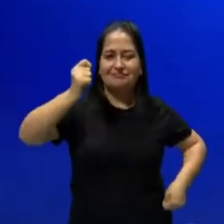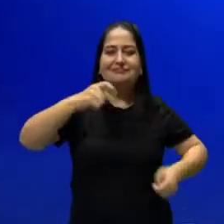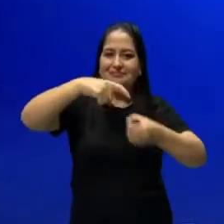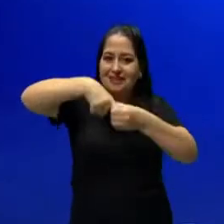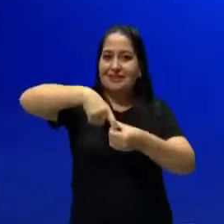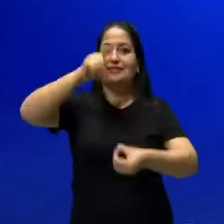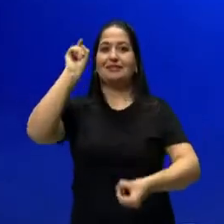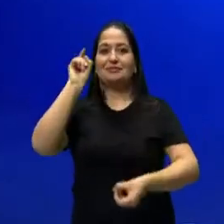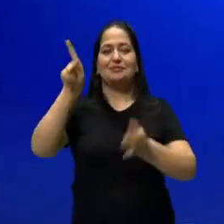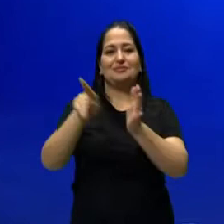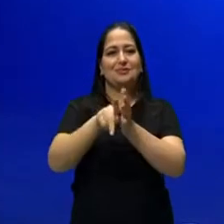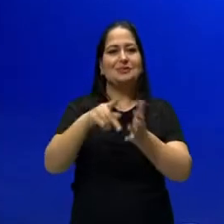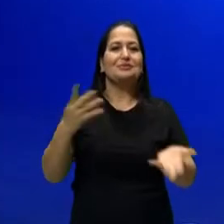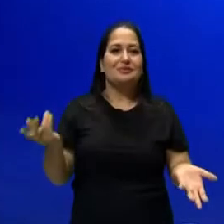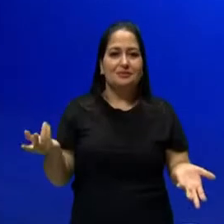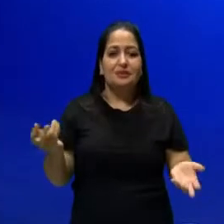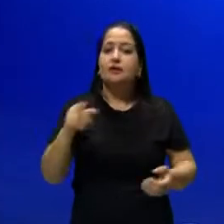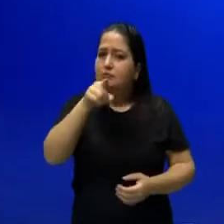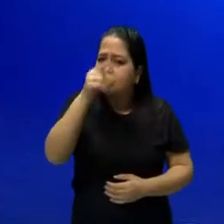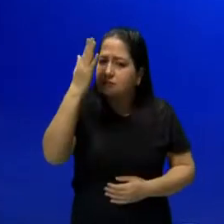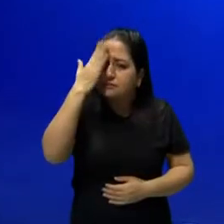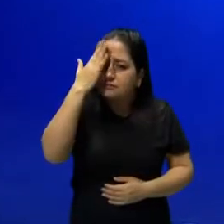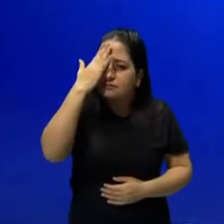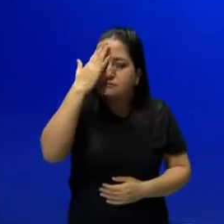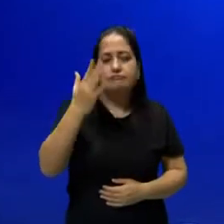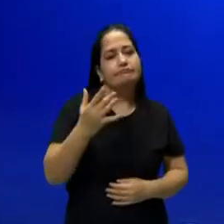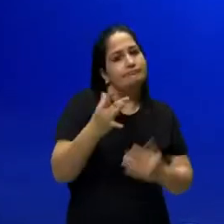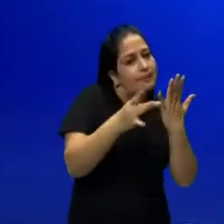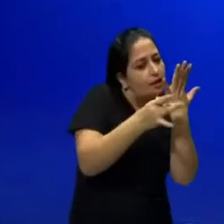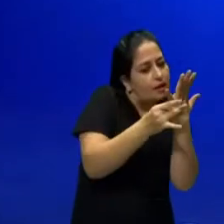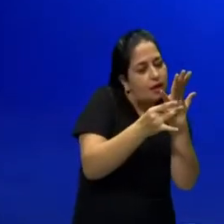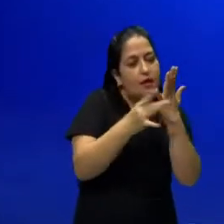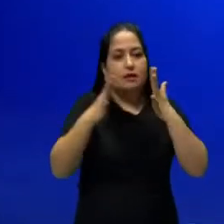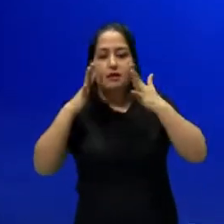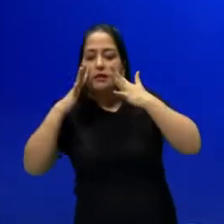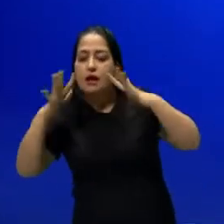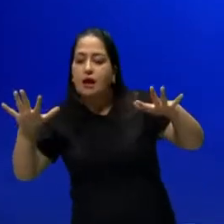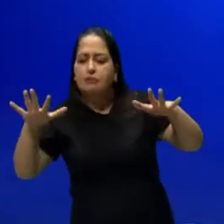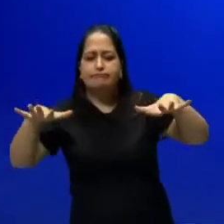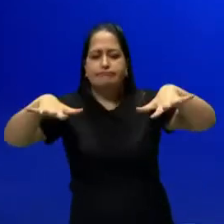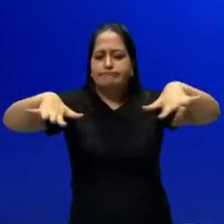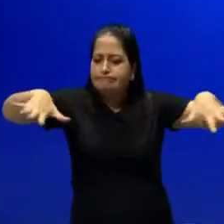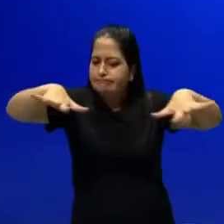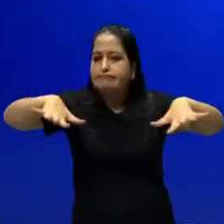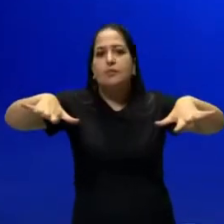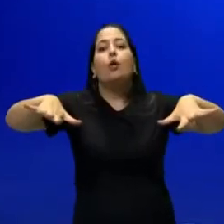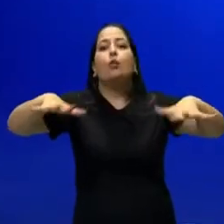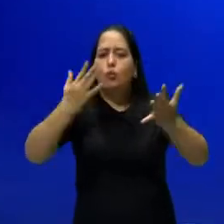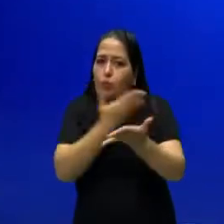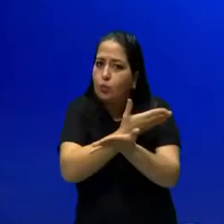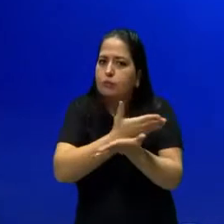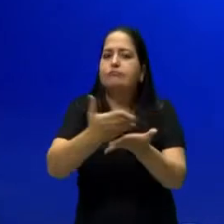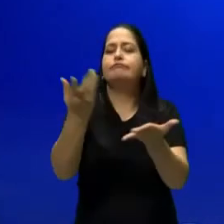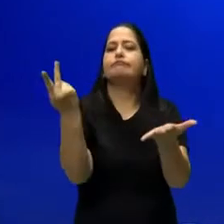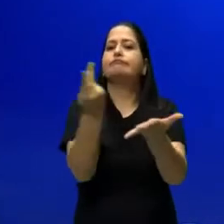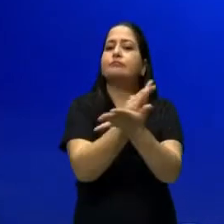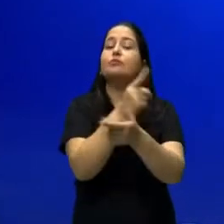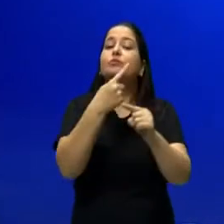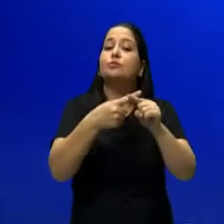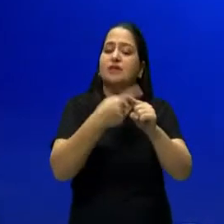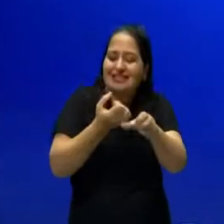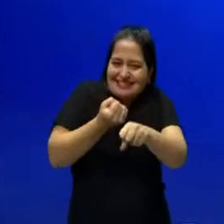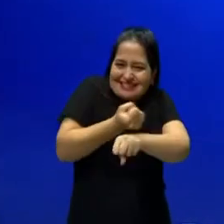sempre lembrando que o realismo e o naturalismo começam nesse contexto conturbado. Os escravos foram